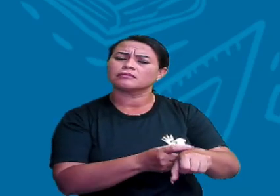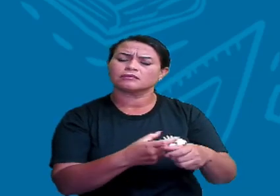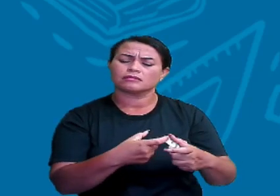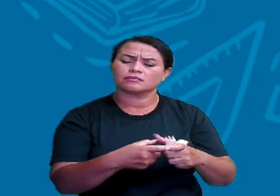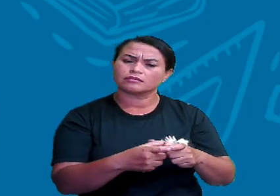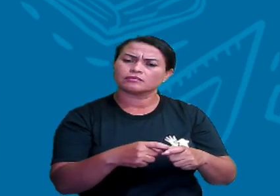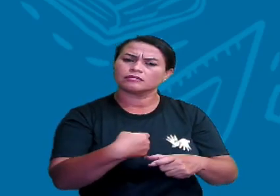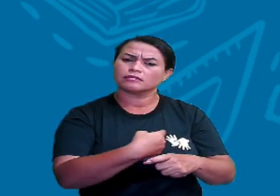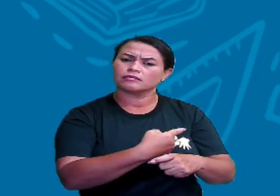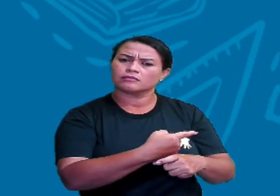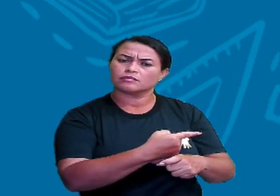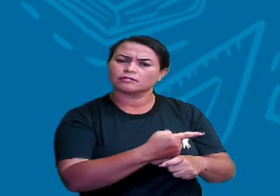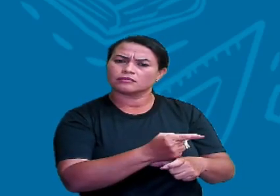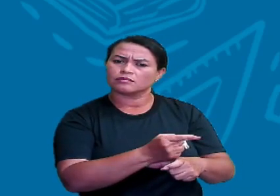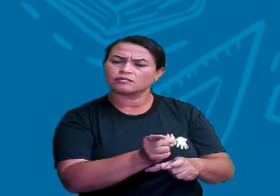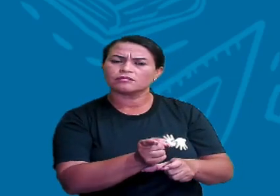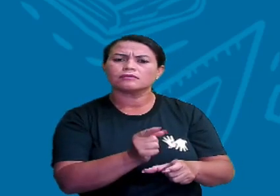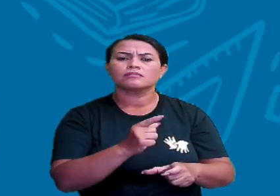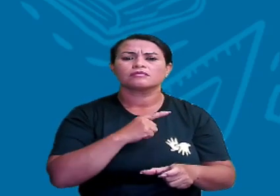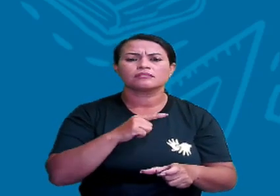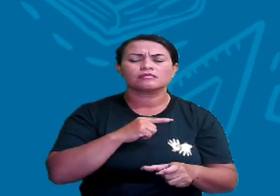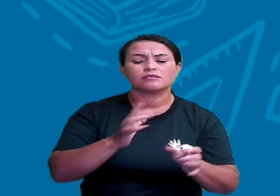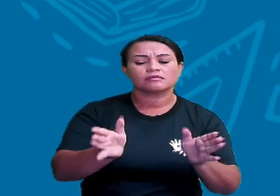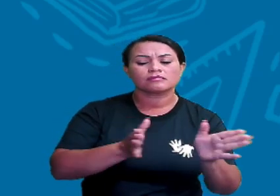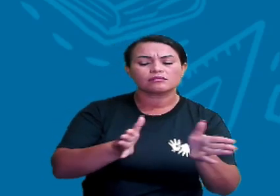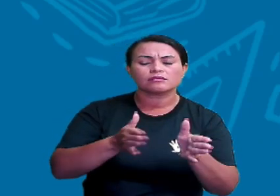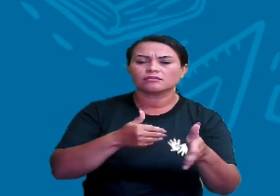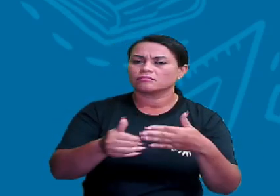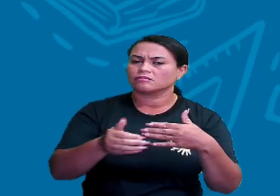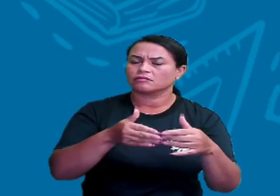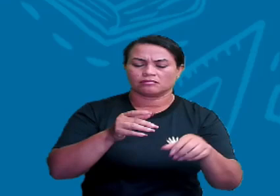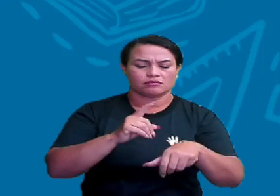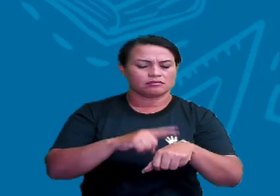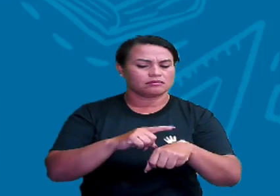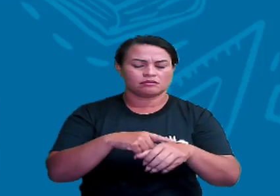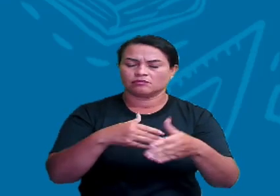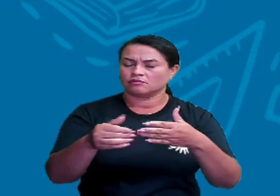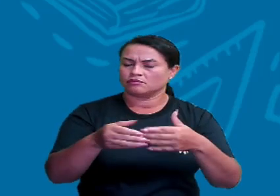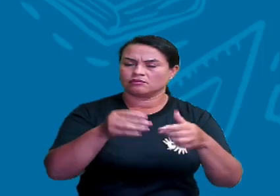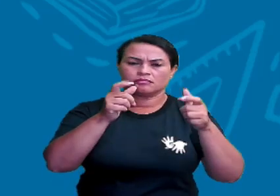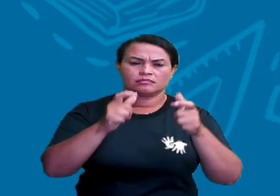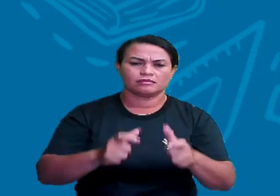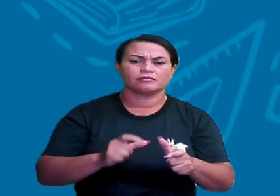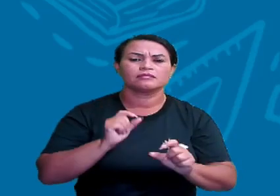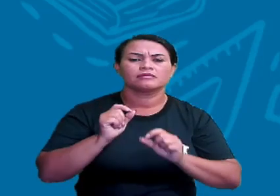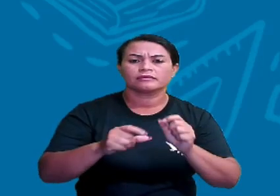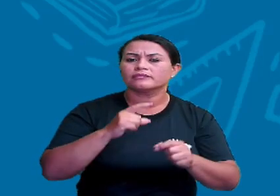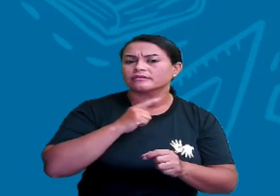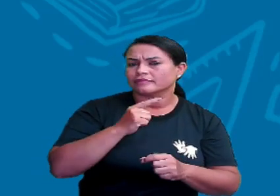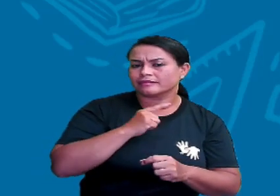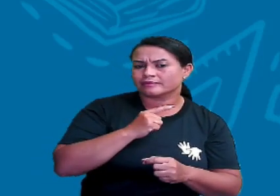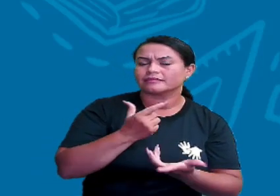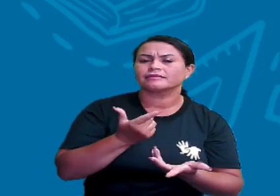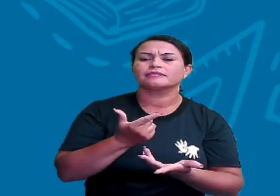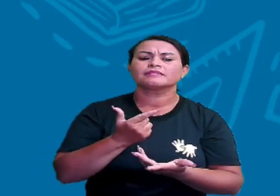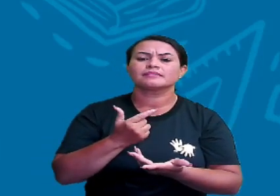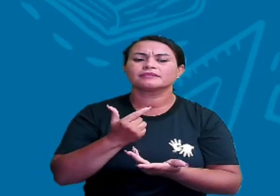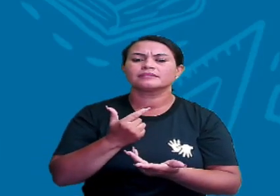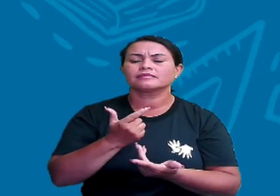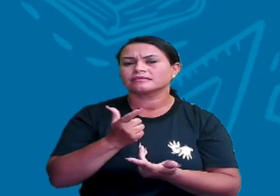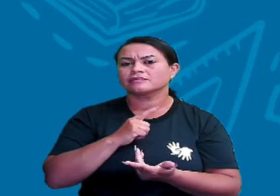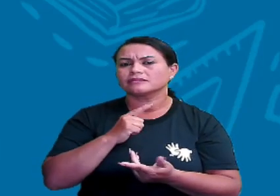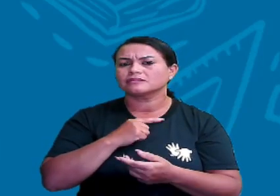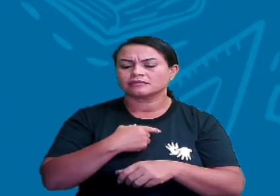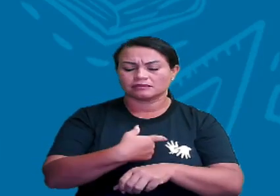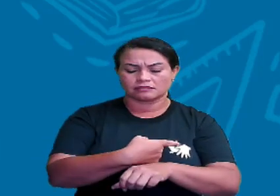instrumento que possibilita a orientação a qualquer hora e em qualquer lugar. Ela possui uma agulha imantada, né, que é